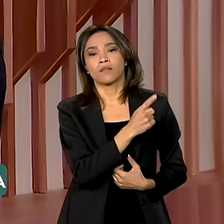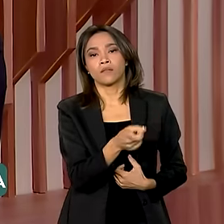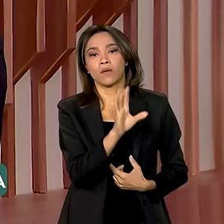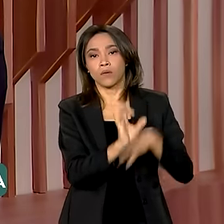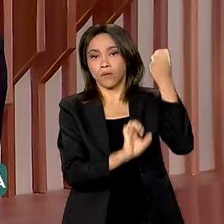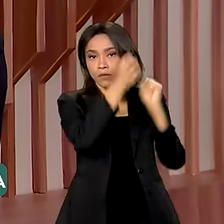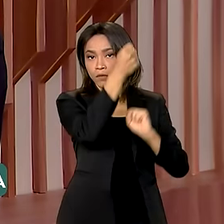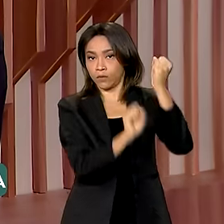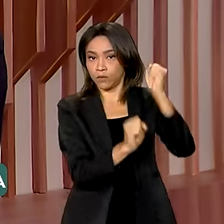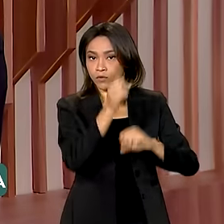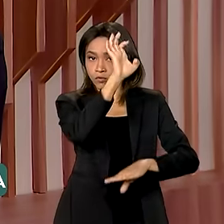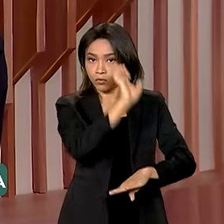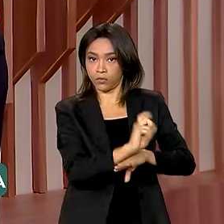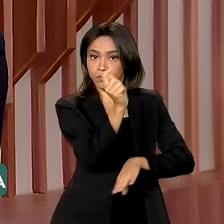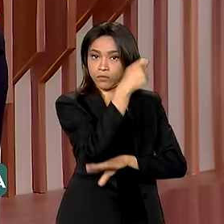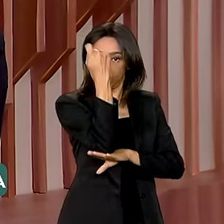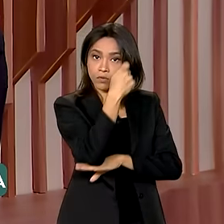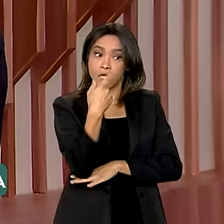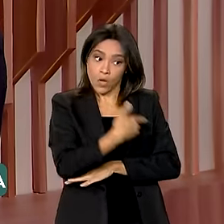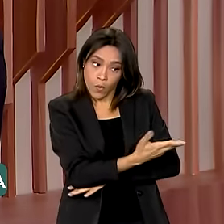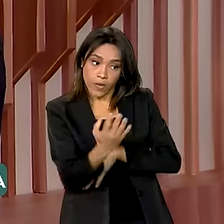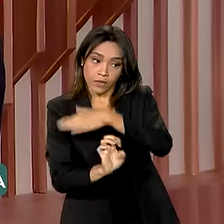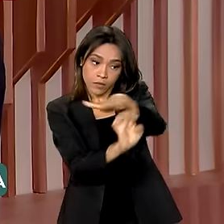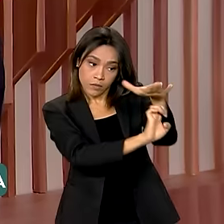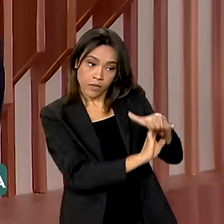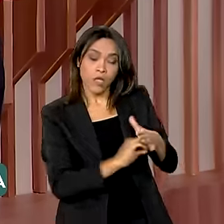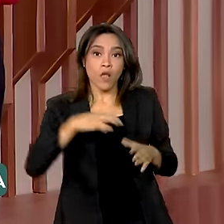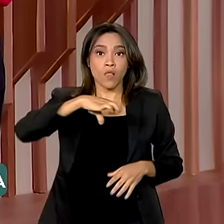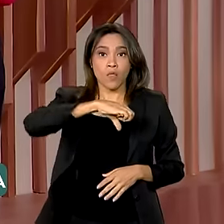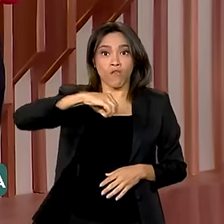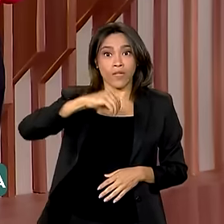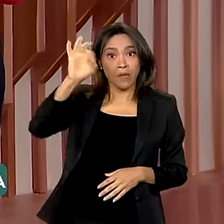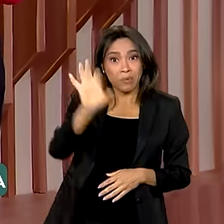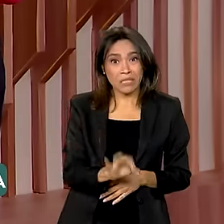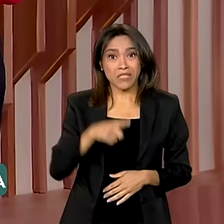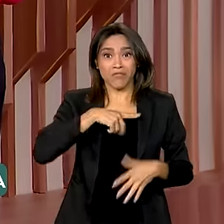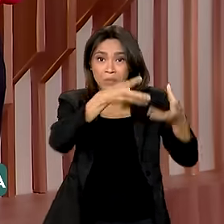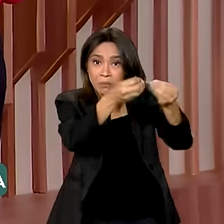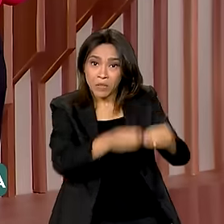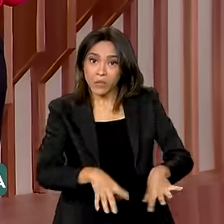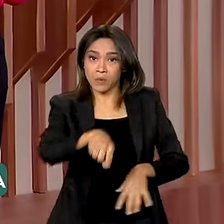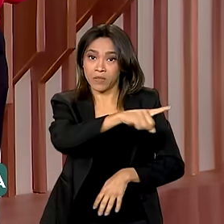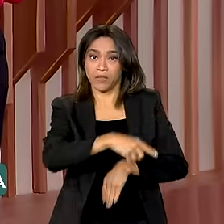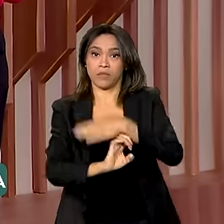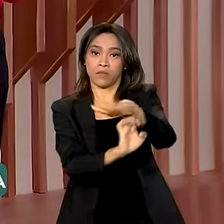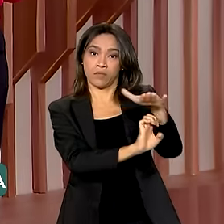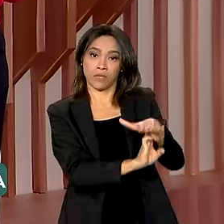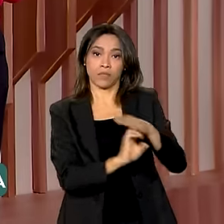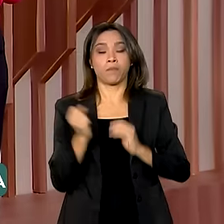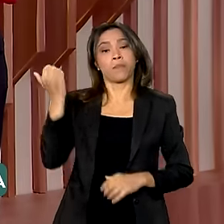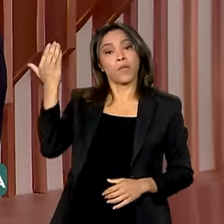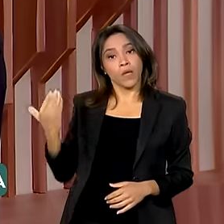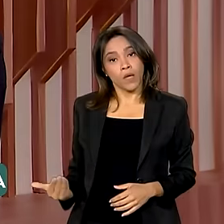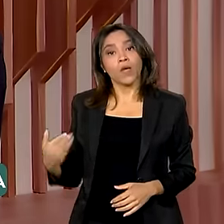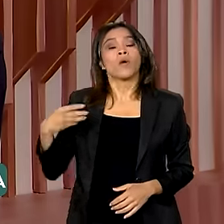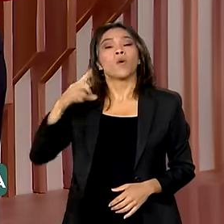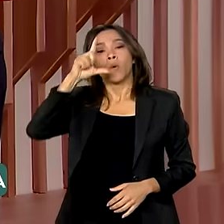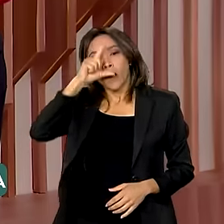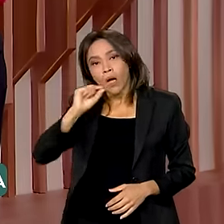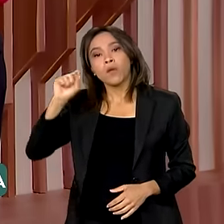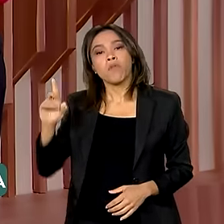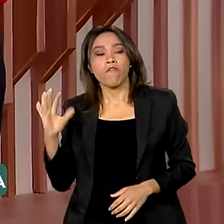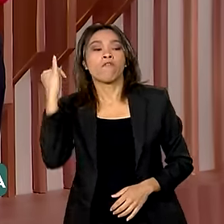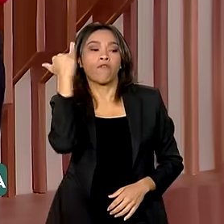acordo com os empresários, mais de 90% do setor foi afetado pelas enchentes. O vice-presidente reafirmou aos